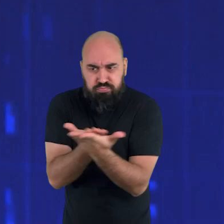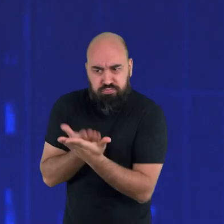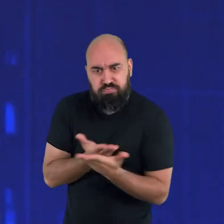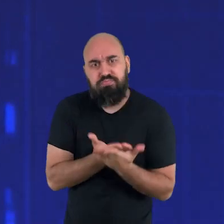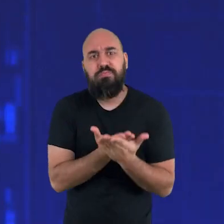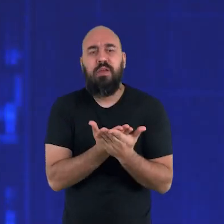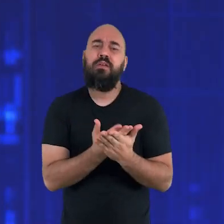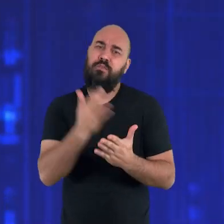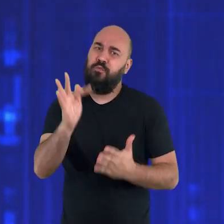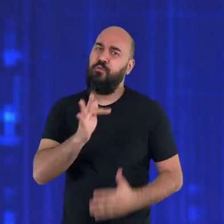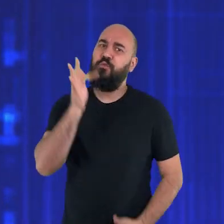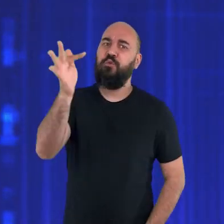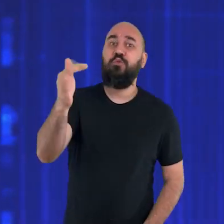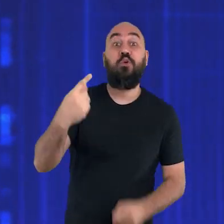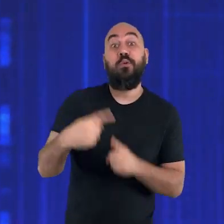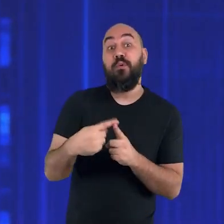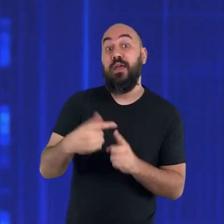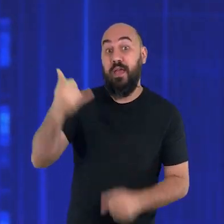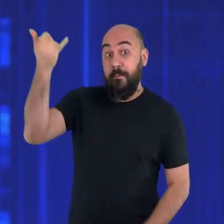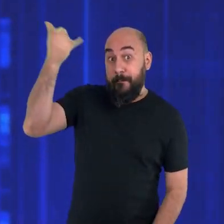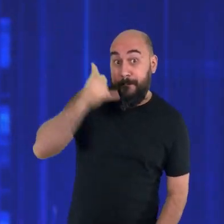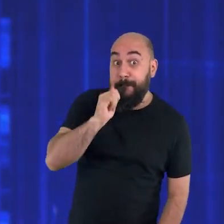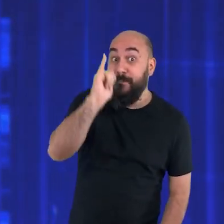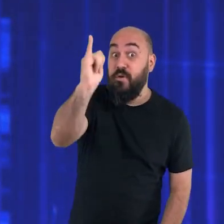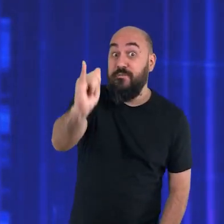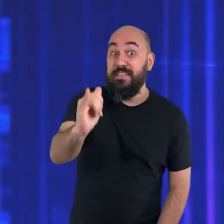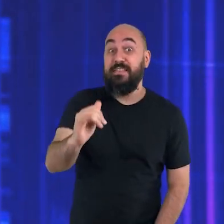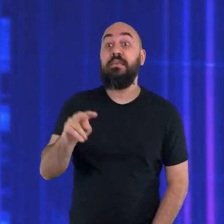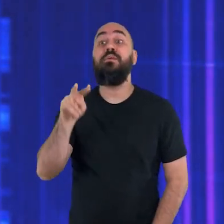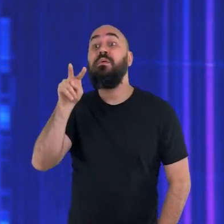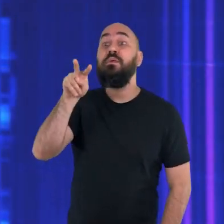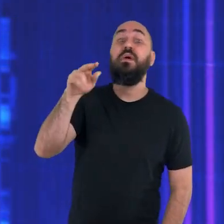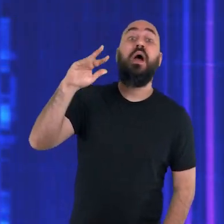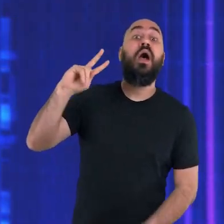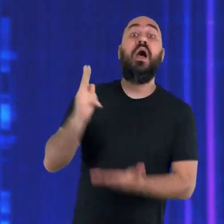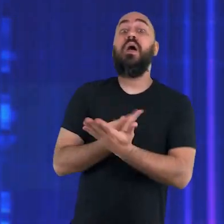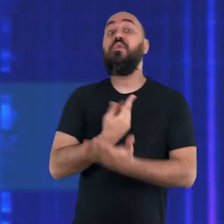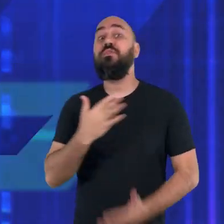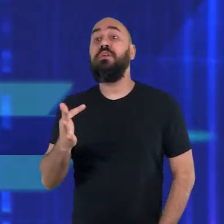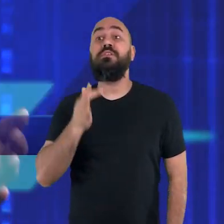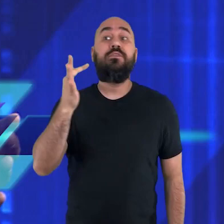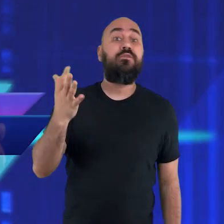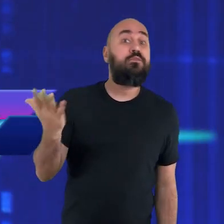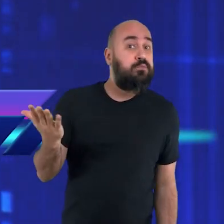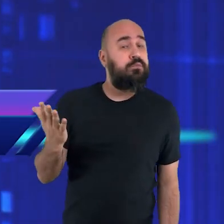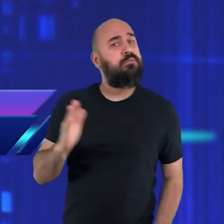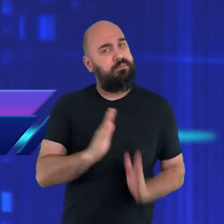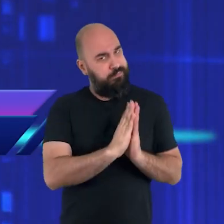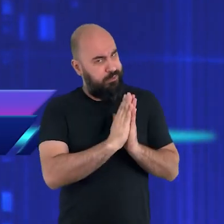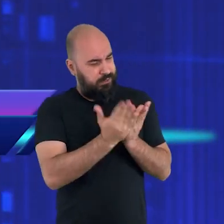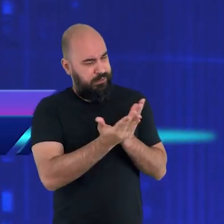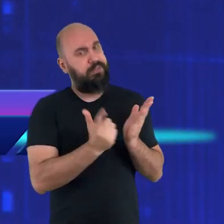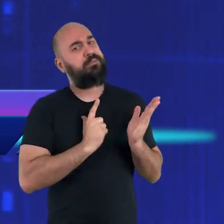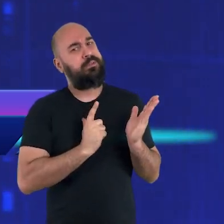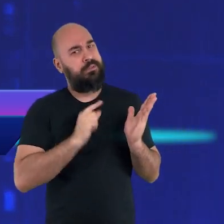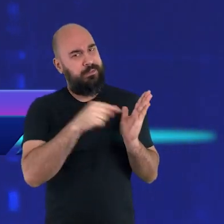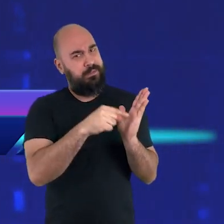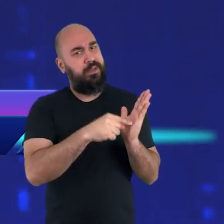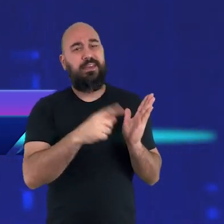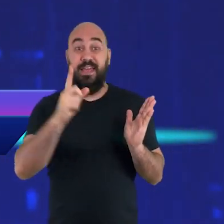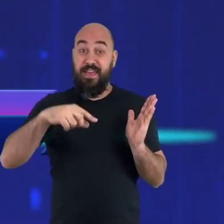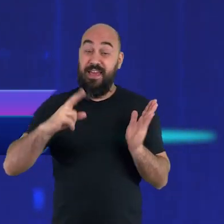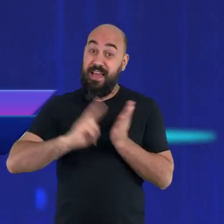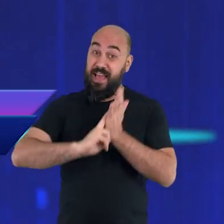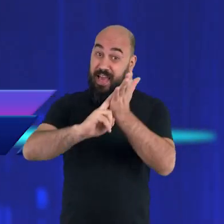futuro porque estudamos as profecias, para olhar aquilo que vai acontecer na Bíblia, a carta que Deus deixou para todos nós